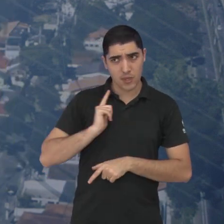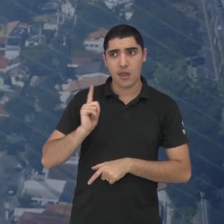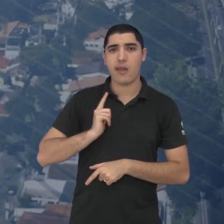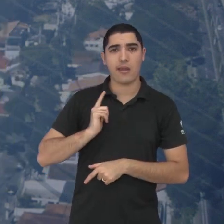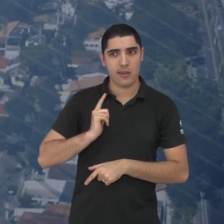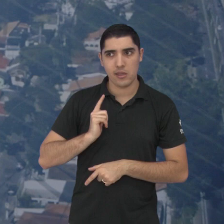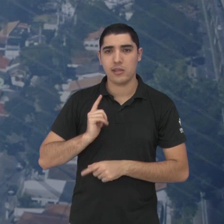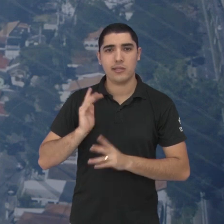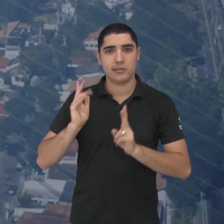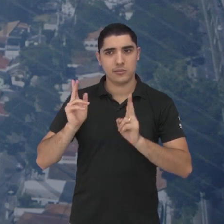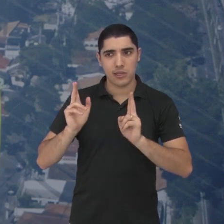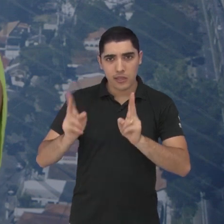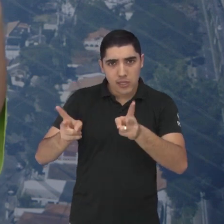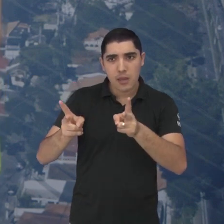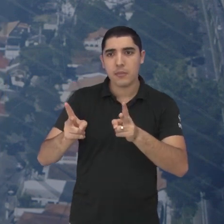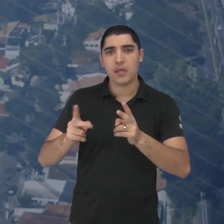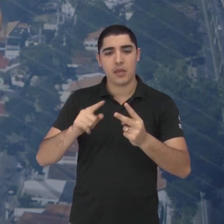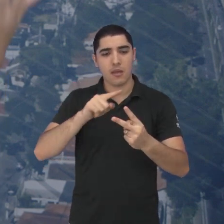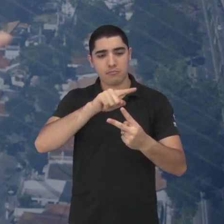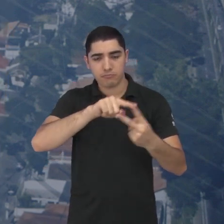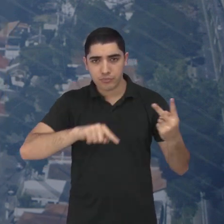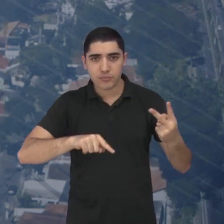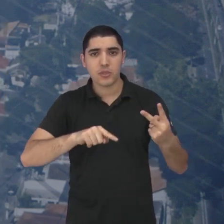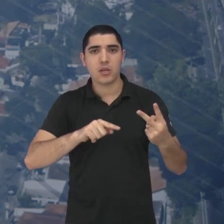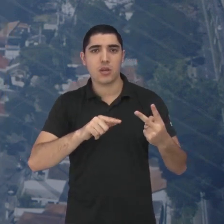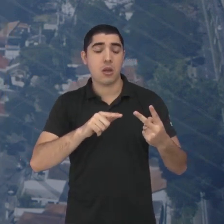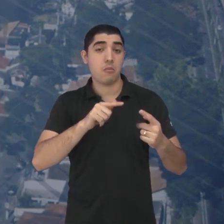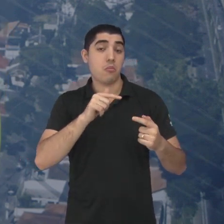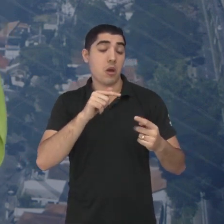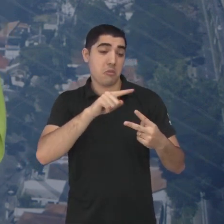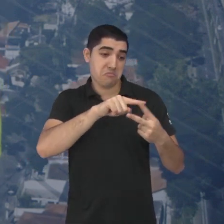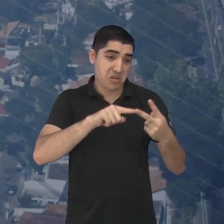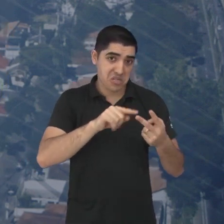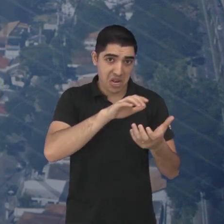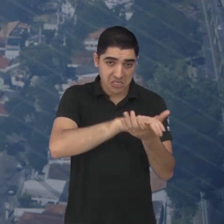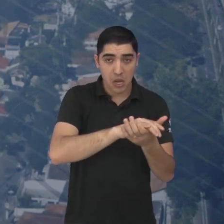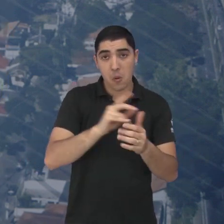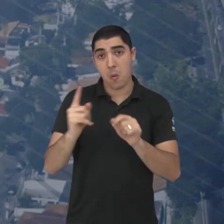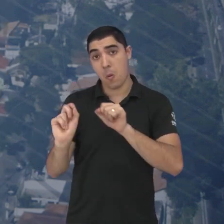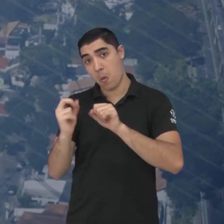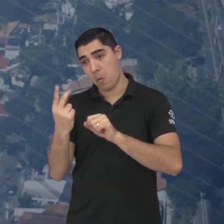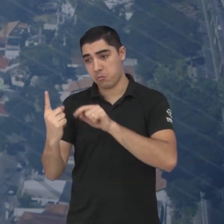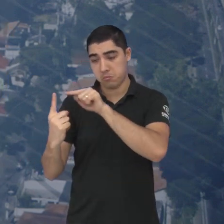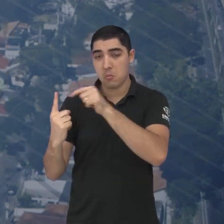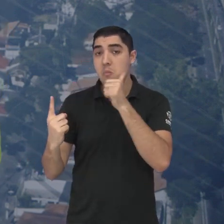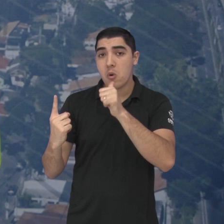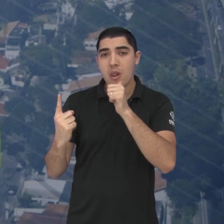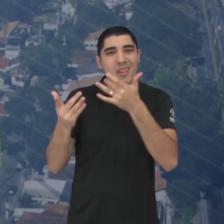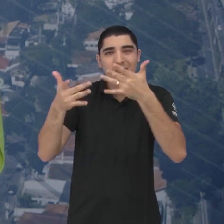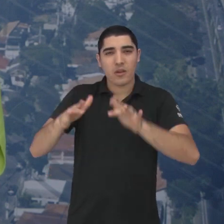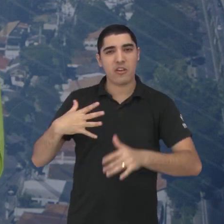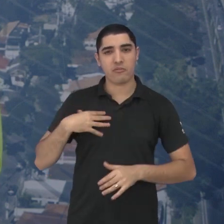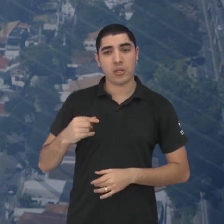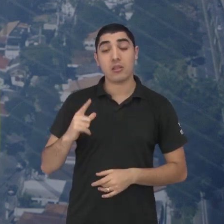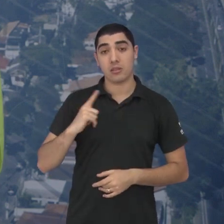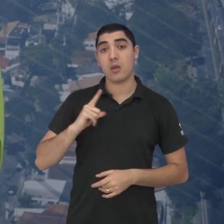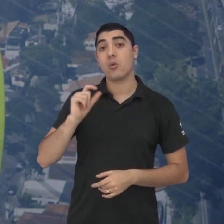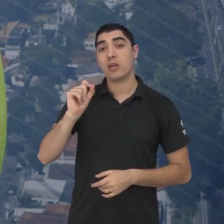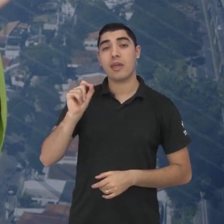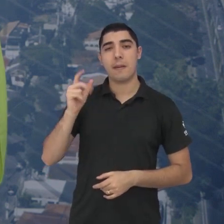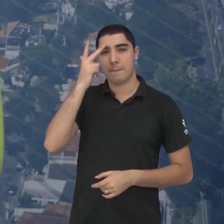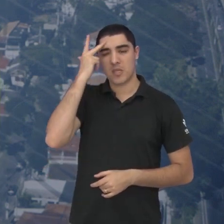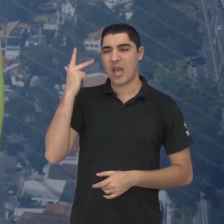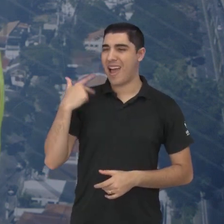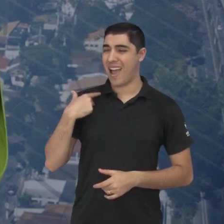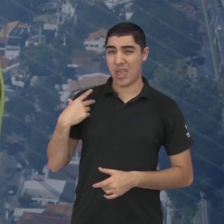movimentos né de casais de mulheres que não querem ter filhos e talvez o mais famoso deles é um titulado livre de